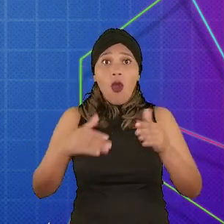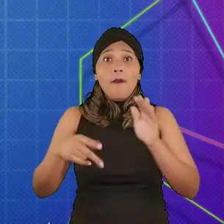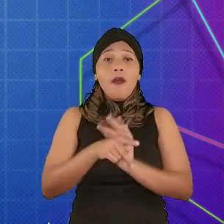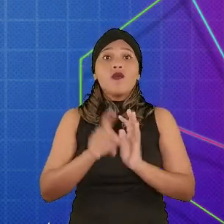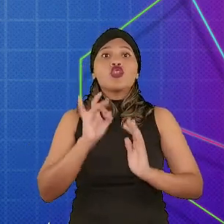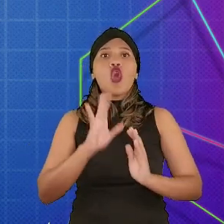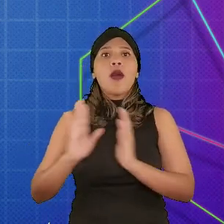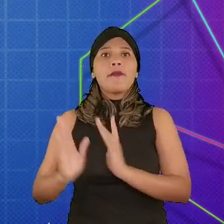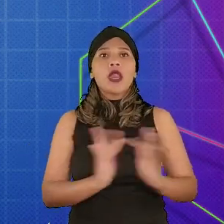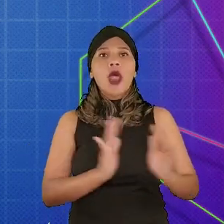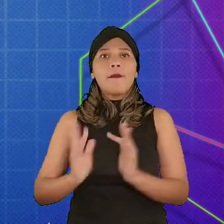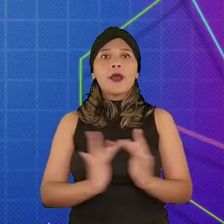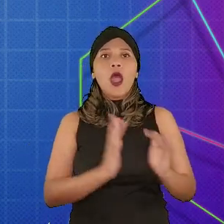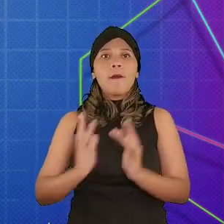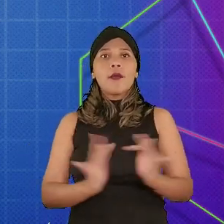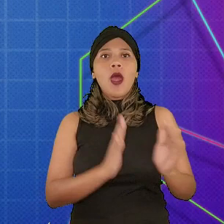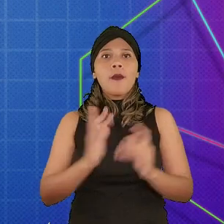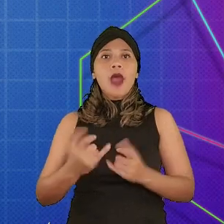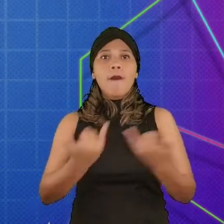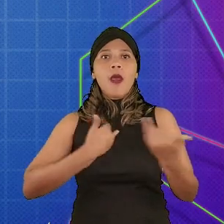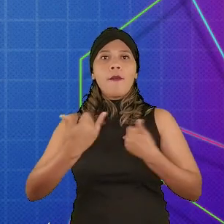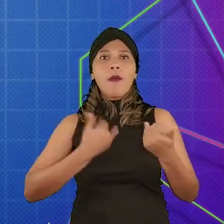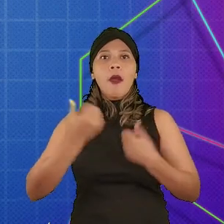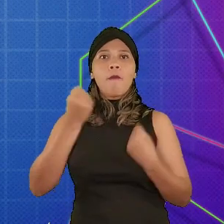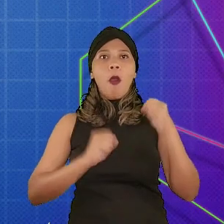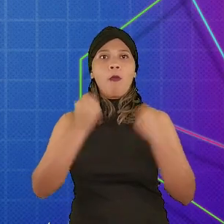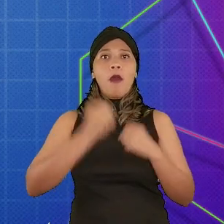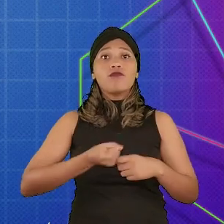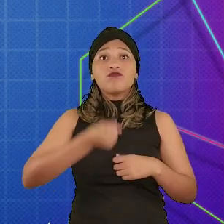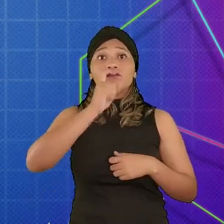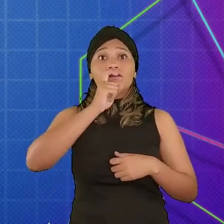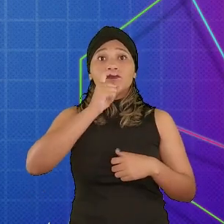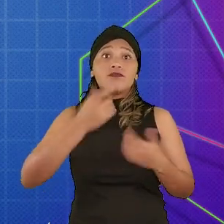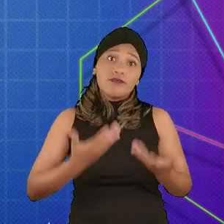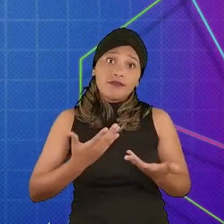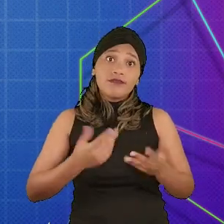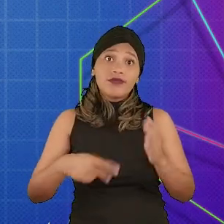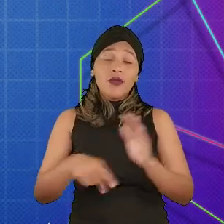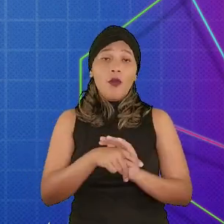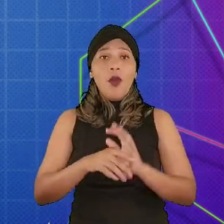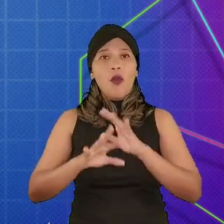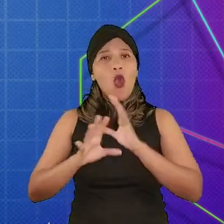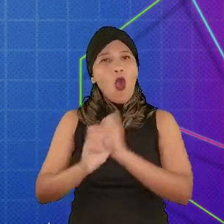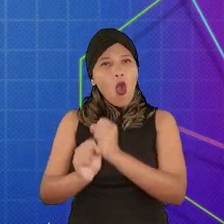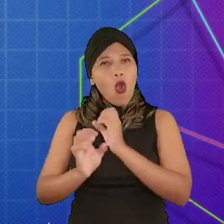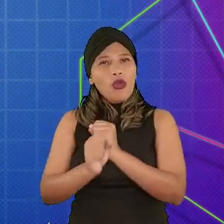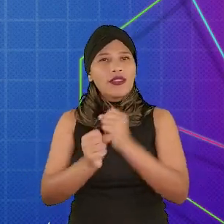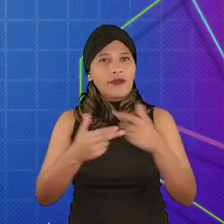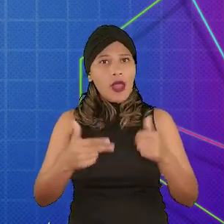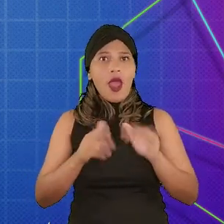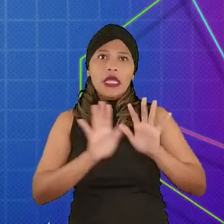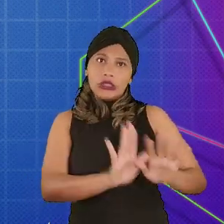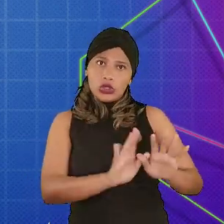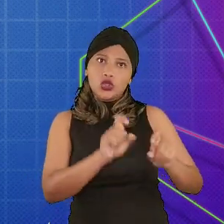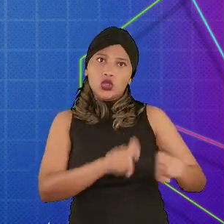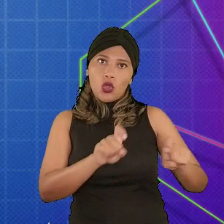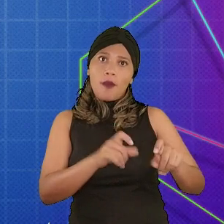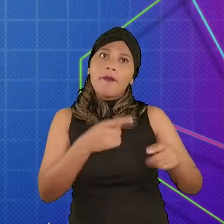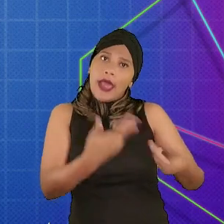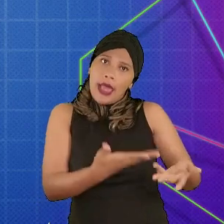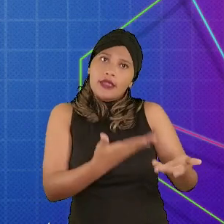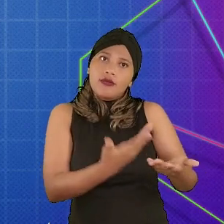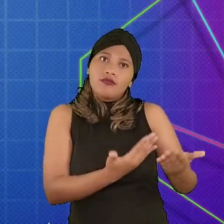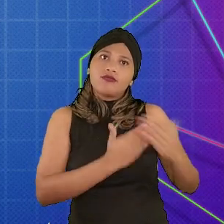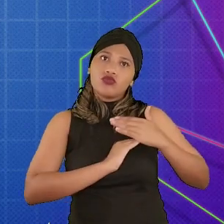ele é uma máquina voltada para o processamento de informações. Então, podemos dizer que deixamos toda a parte de contas e conferência de etapas com